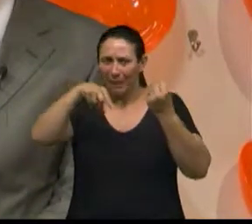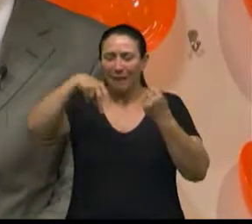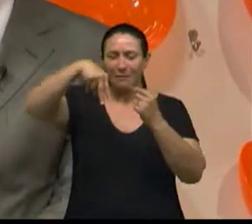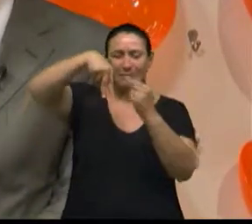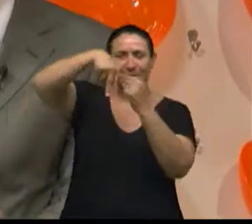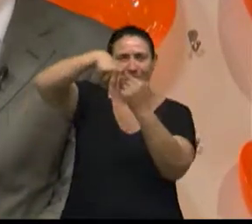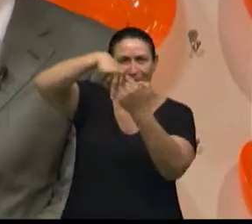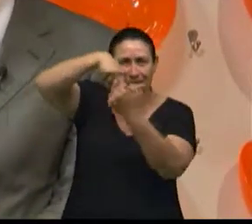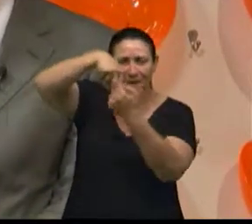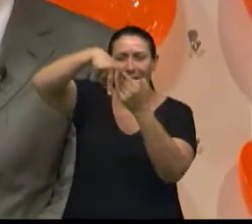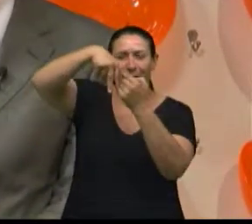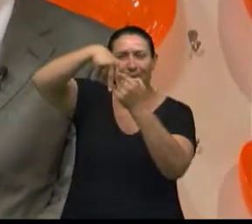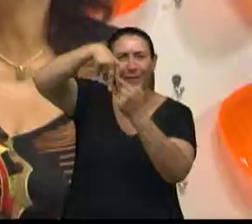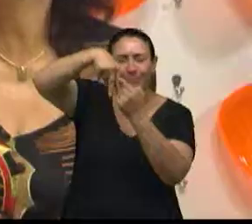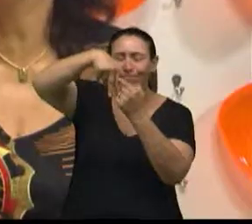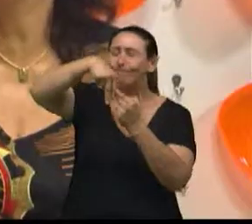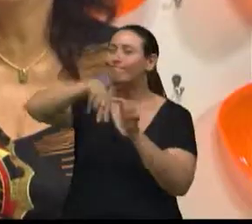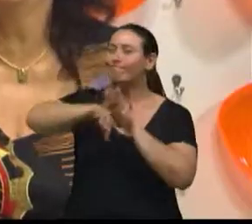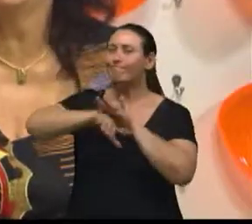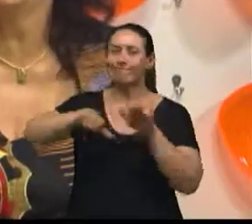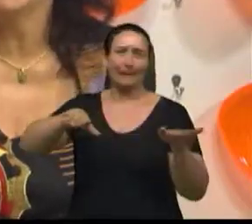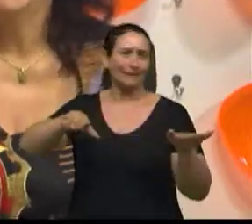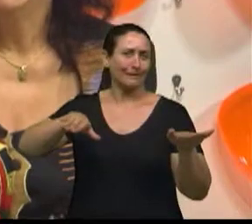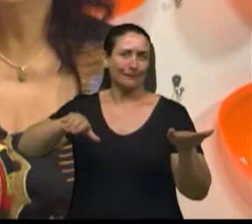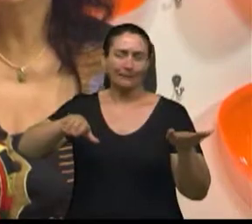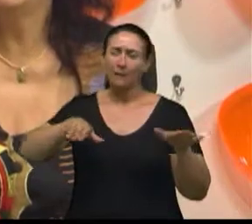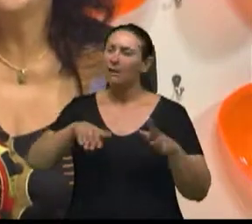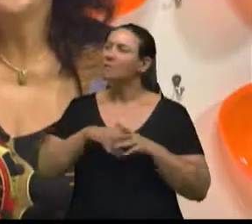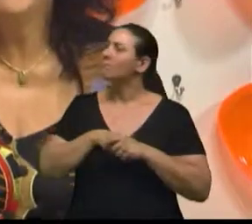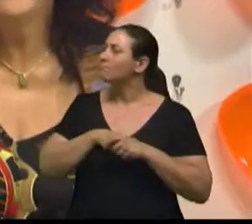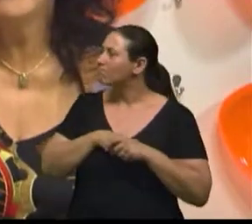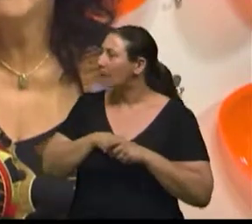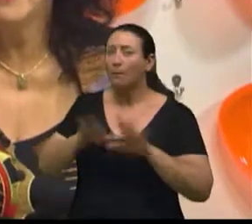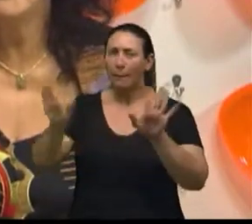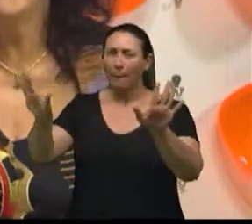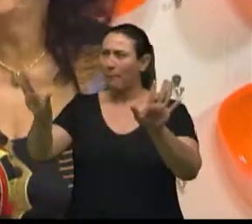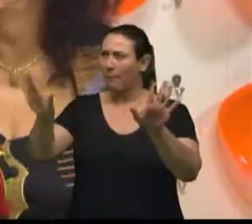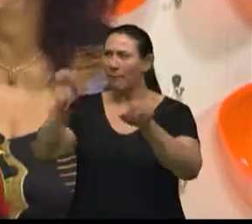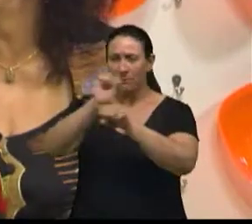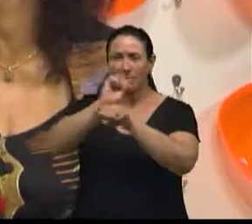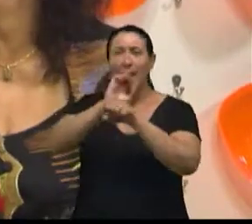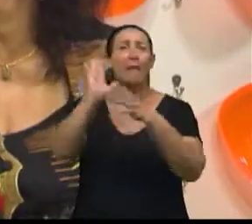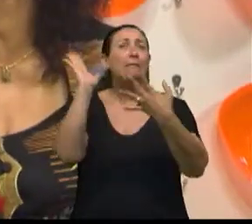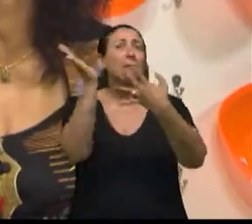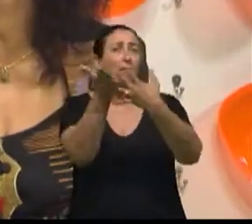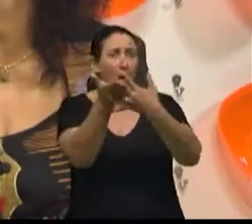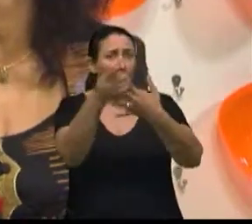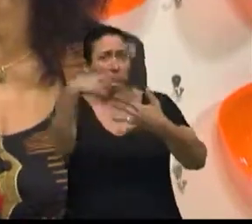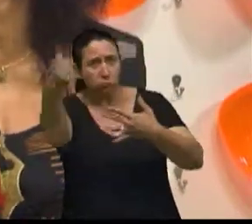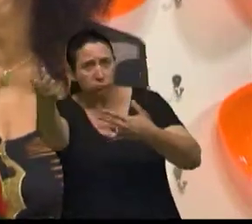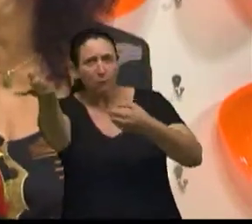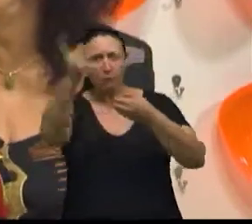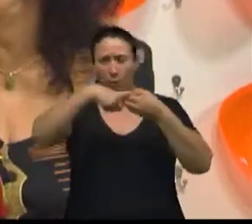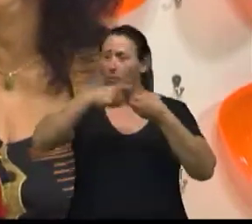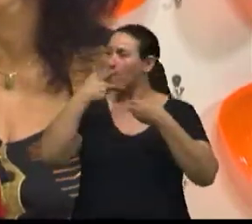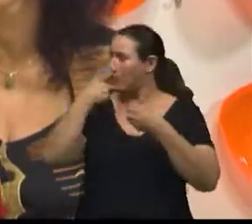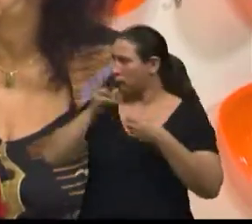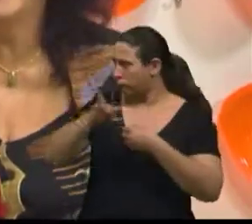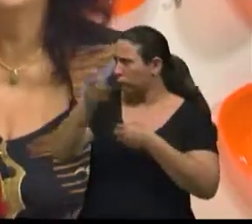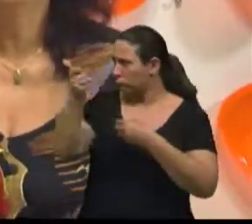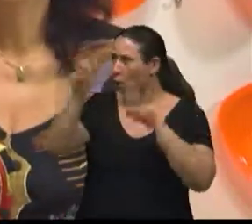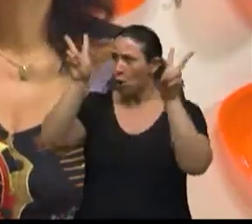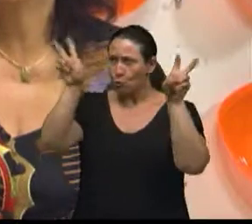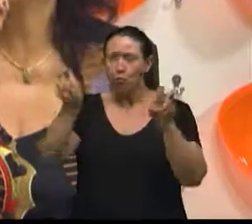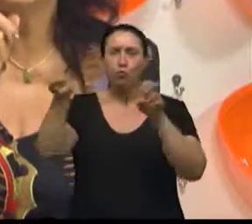são as fraturas mais graves. Tá, então eu vou lhe pedir um favor. Nós vamos a um pequeno intervalo e voltamos e começamos com fratura de quadril,